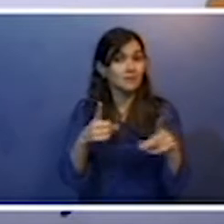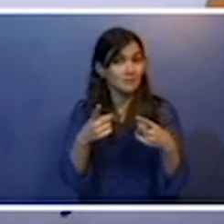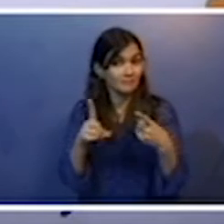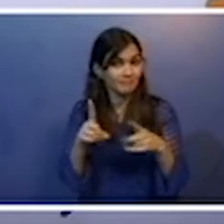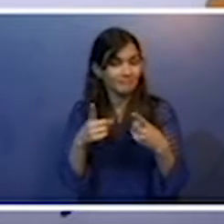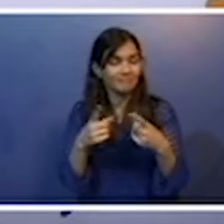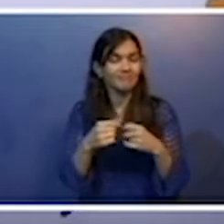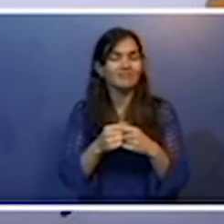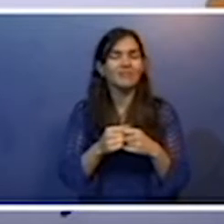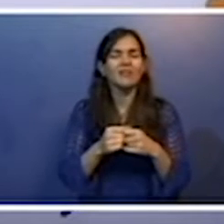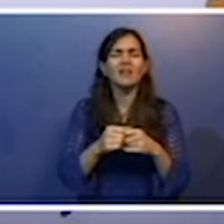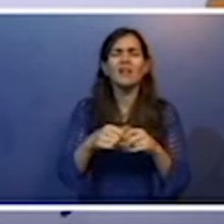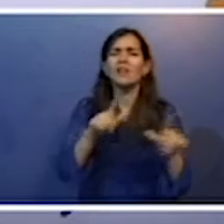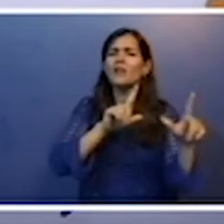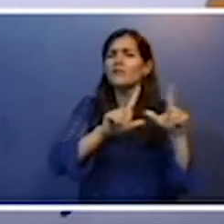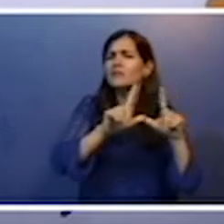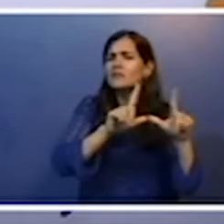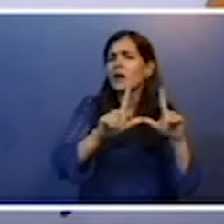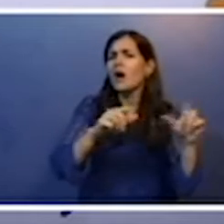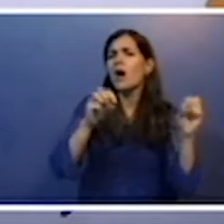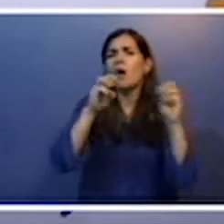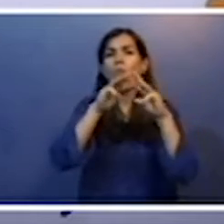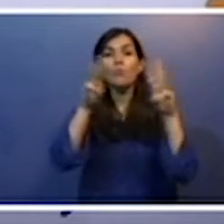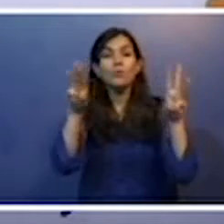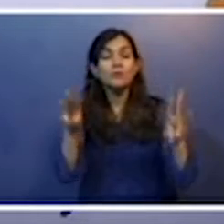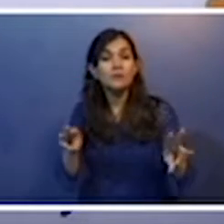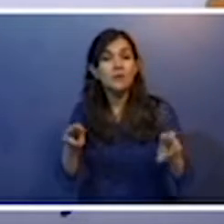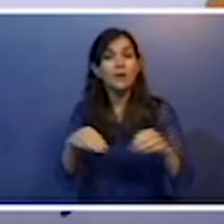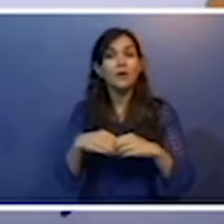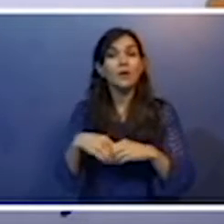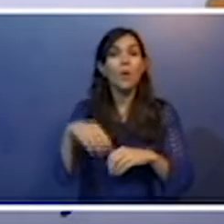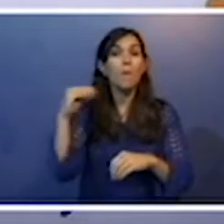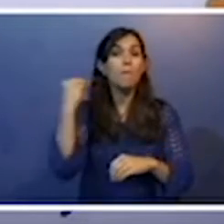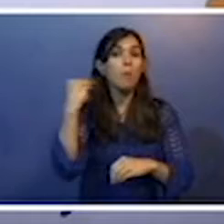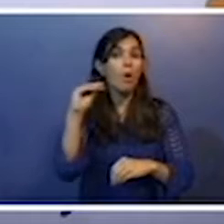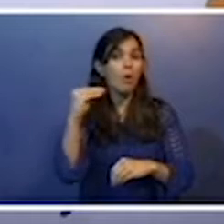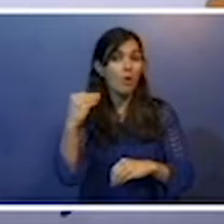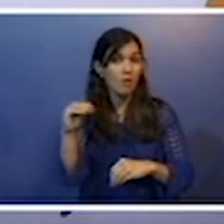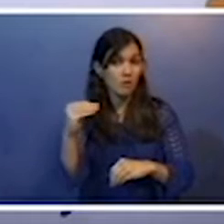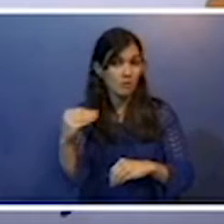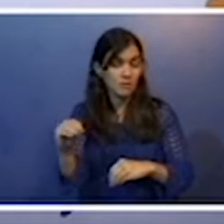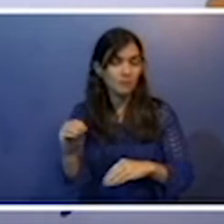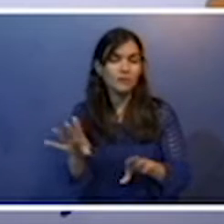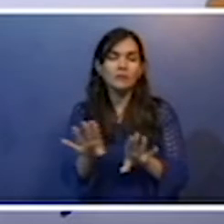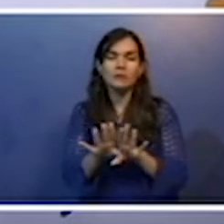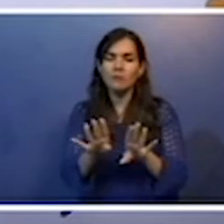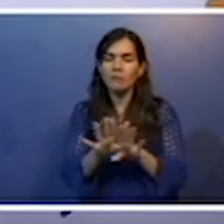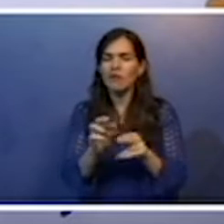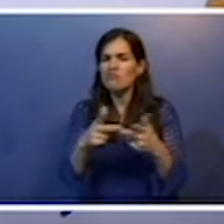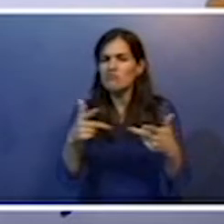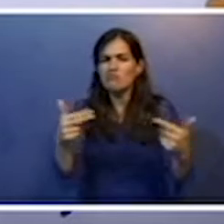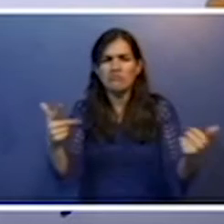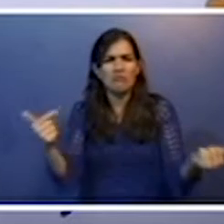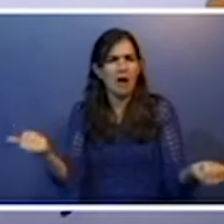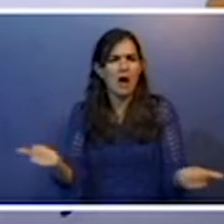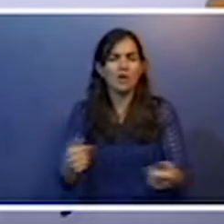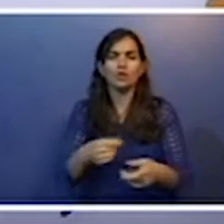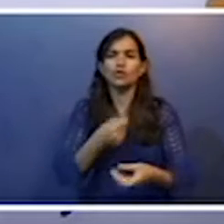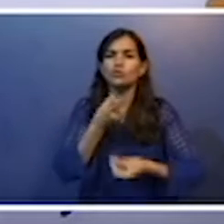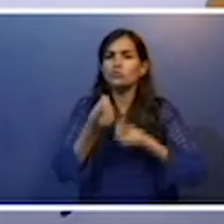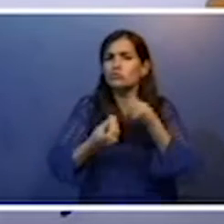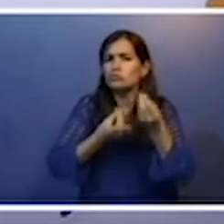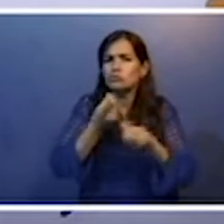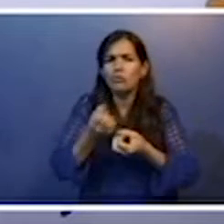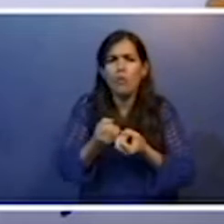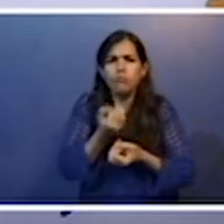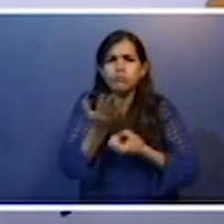TV, nos museus, blogs, teatros, jogos, conversas. Nós temos várias maneiras de divulgar